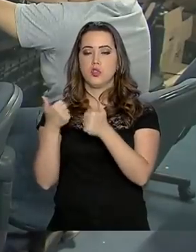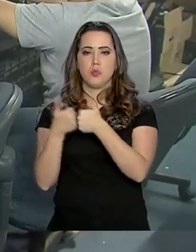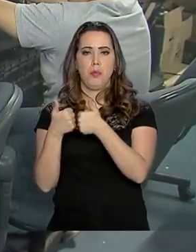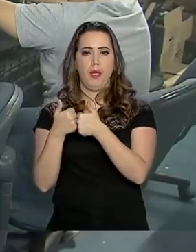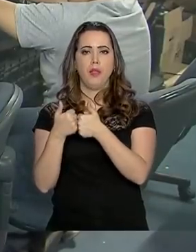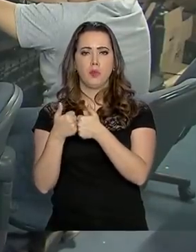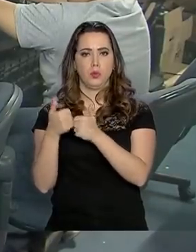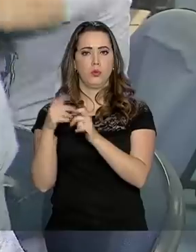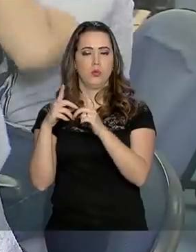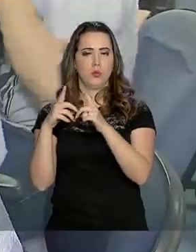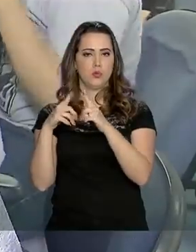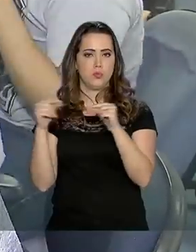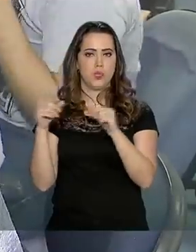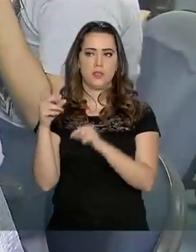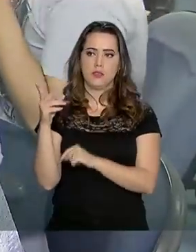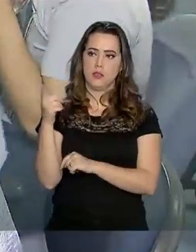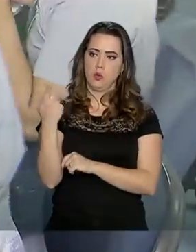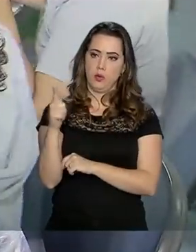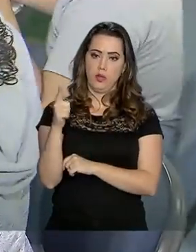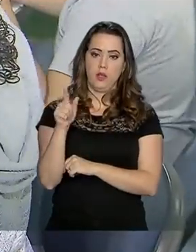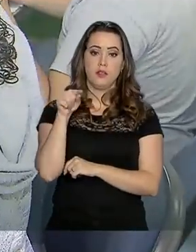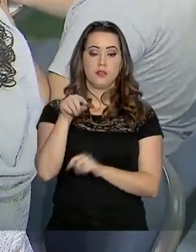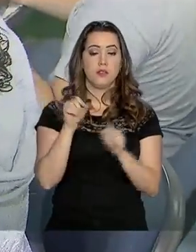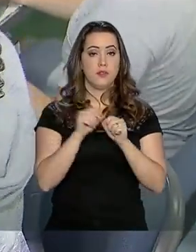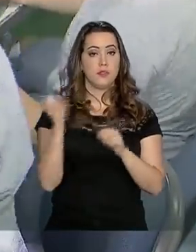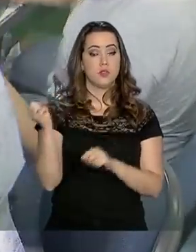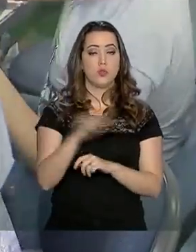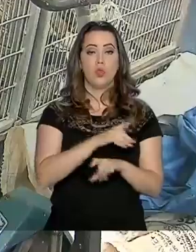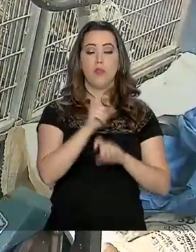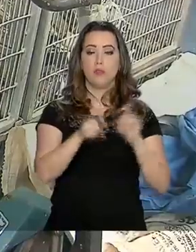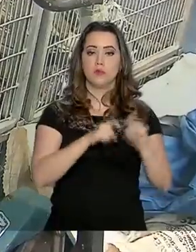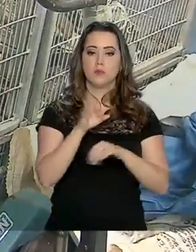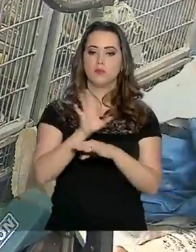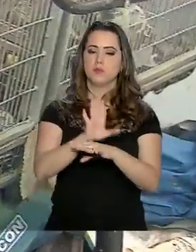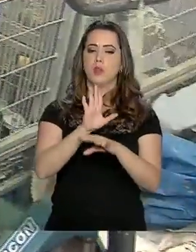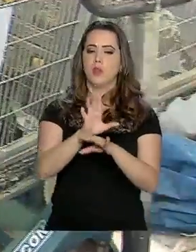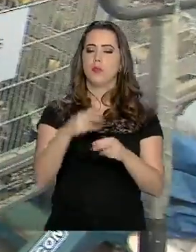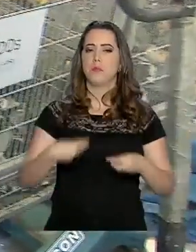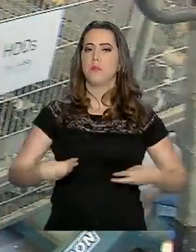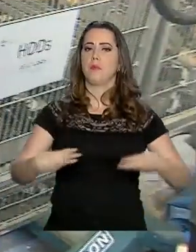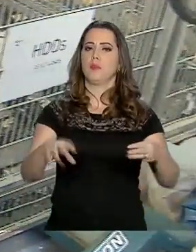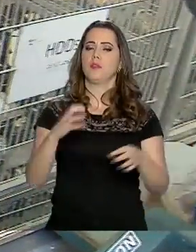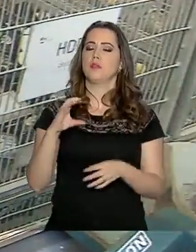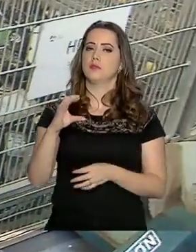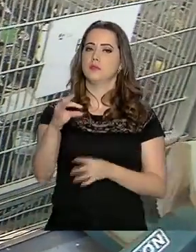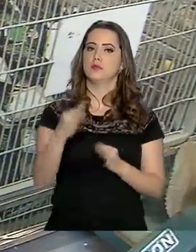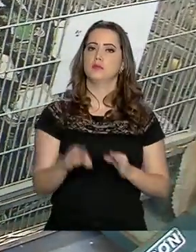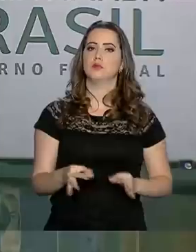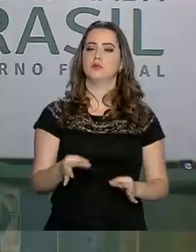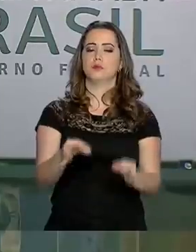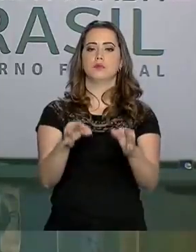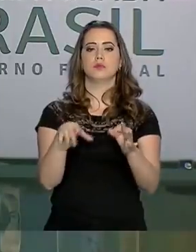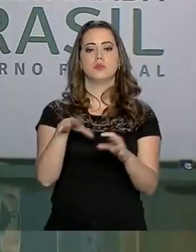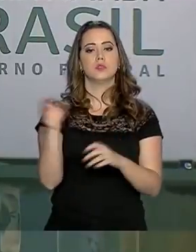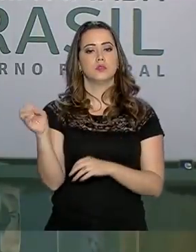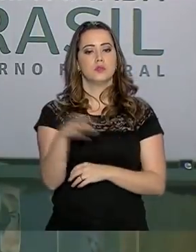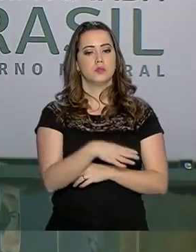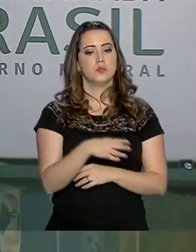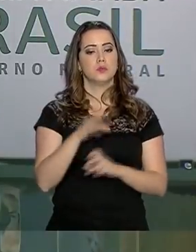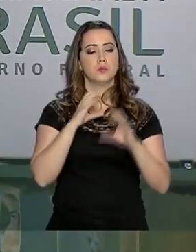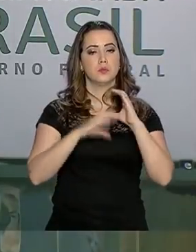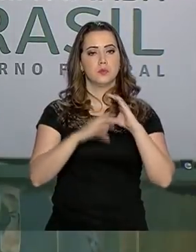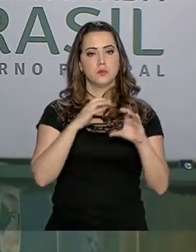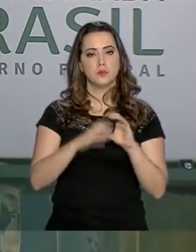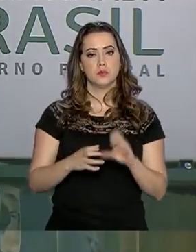que Lucas fabrica novas máquinas. O centro é apoiado pelo Ministério da Ciência e Tecnologia Inovações